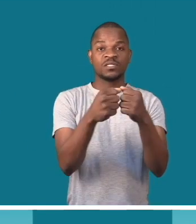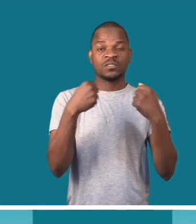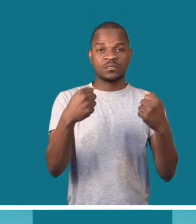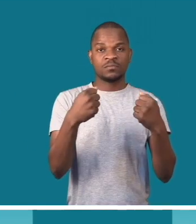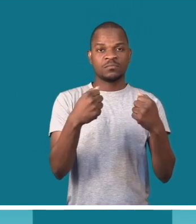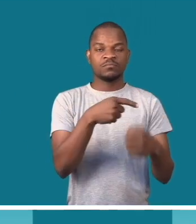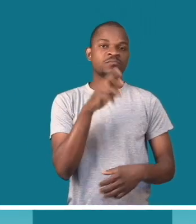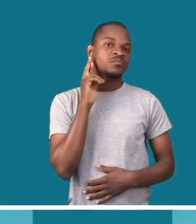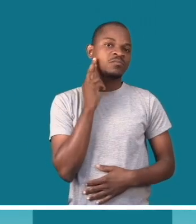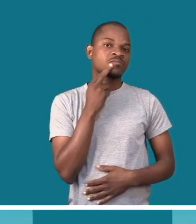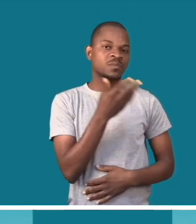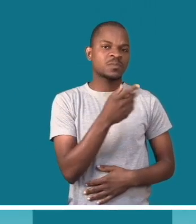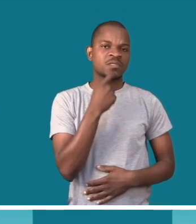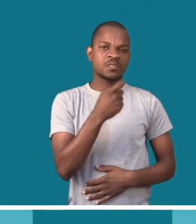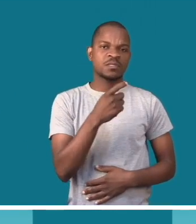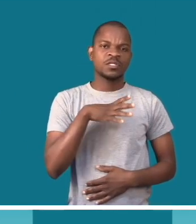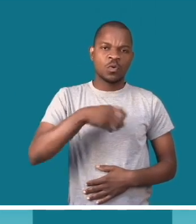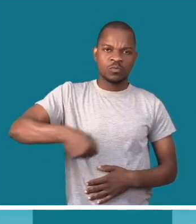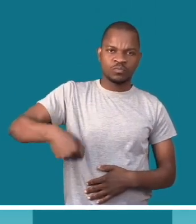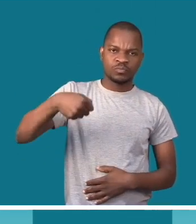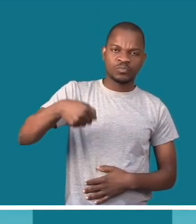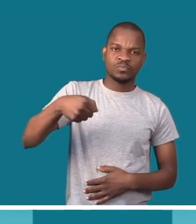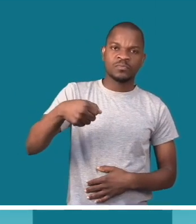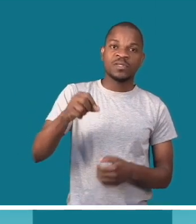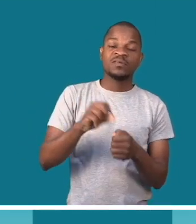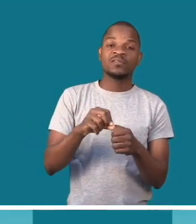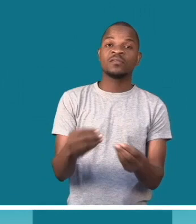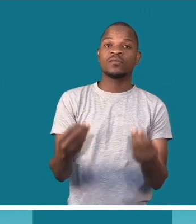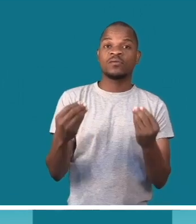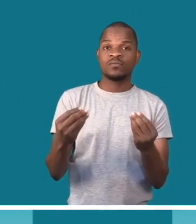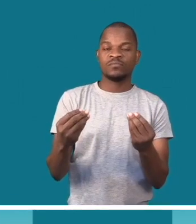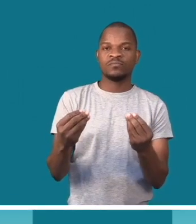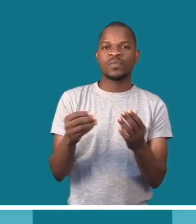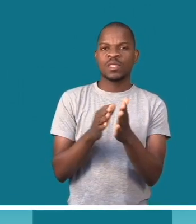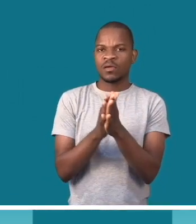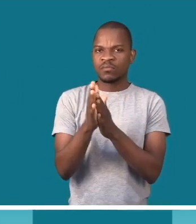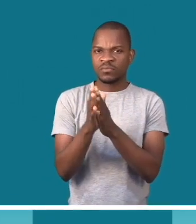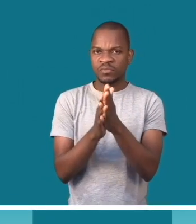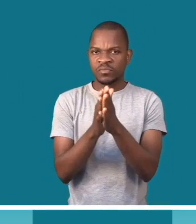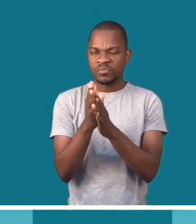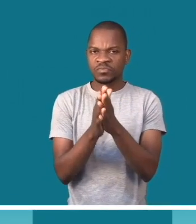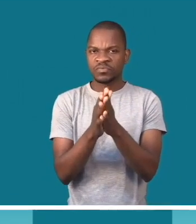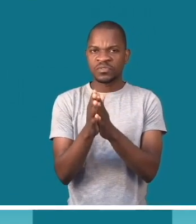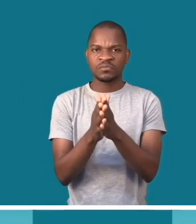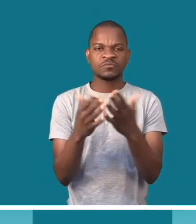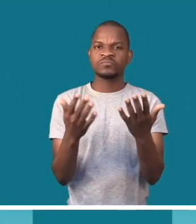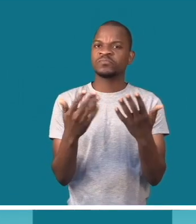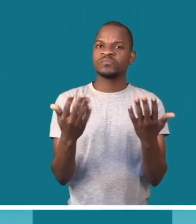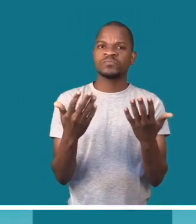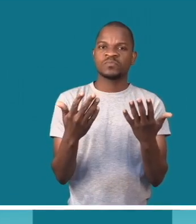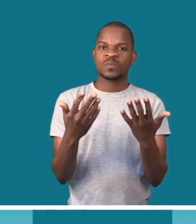em produto importante? Temos aqui o sexto, também, que foi feito através do reaproveitamento